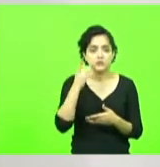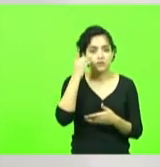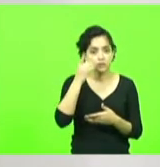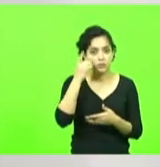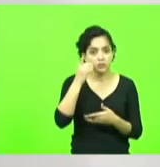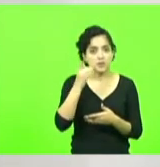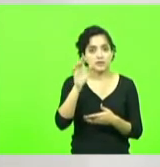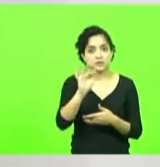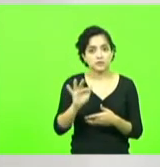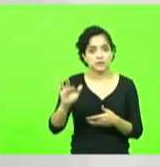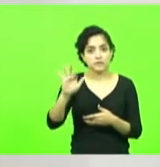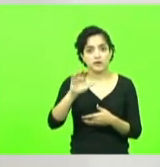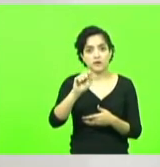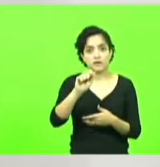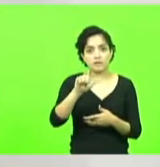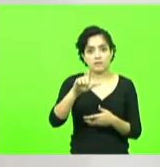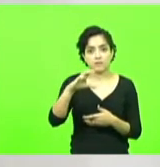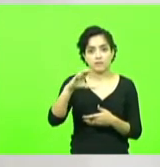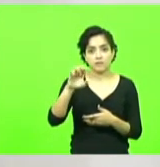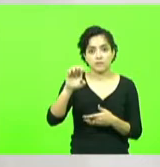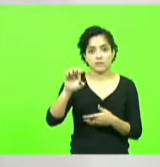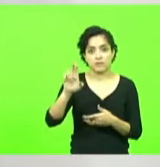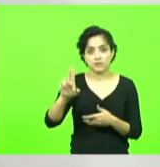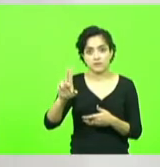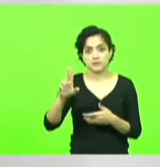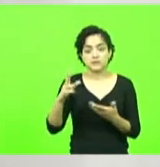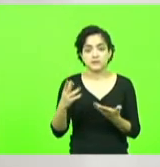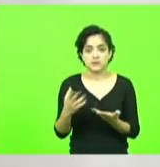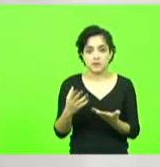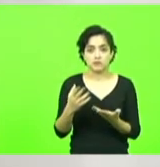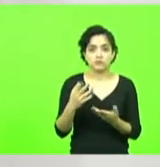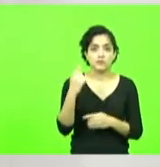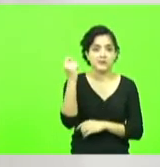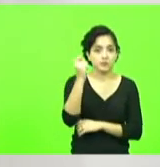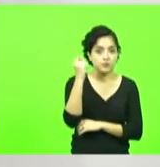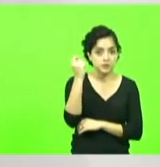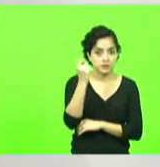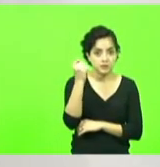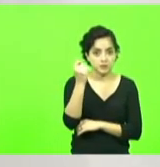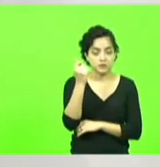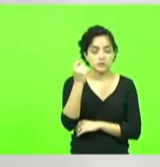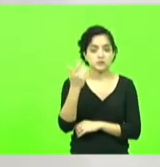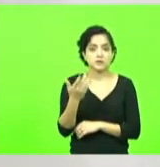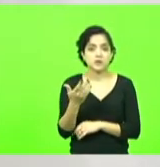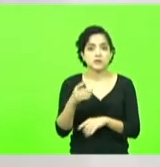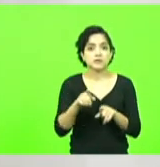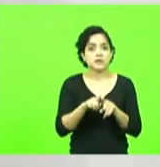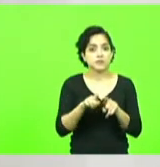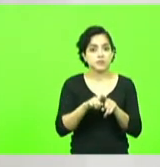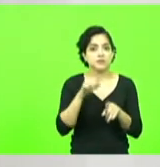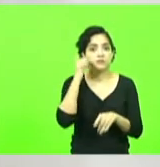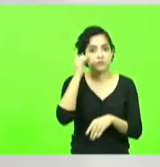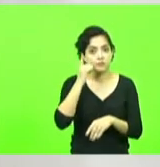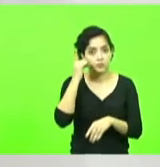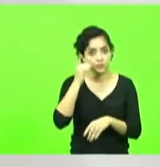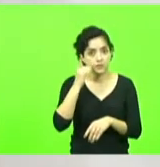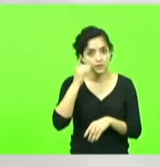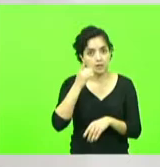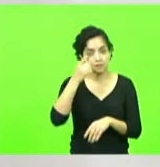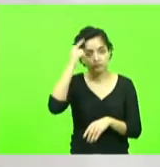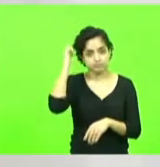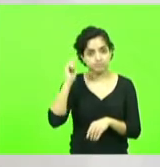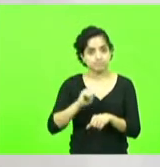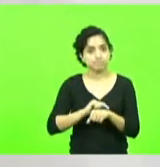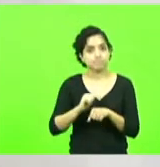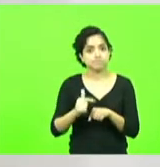Alceu Moreira do Rio Grande do Sul buscar subsídios com então o deputado federal Espiritão Amin para levar